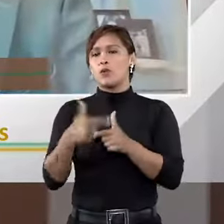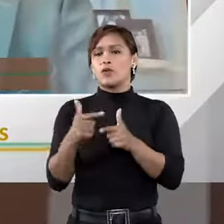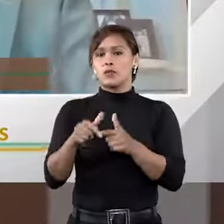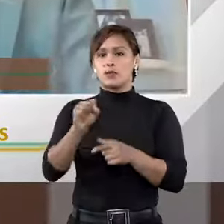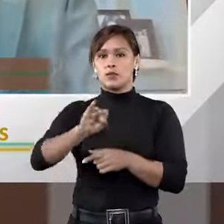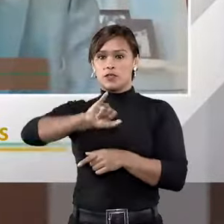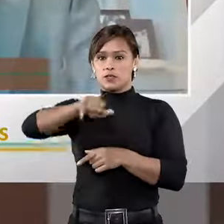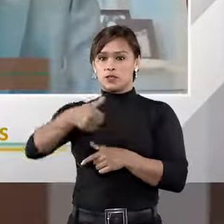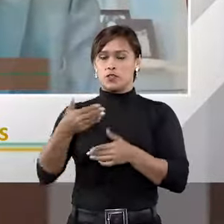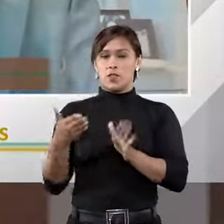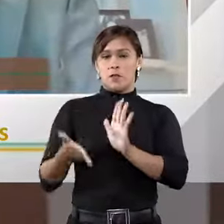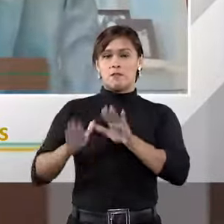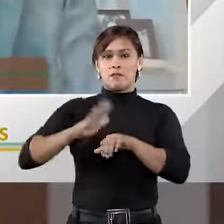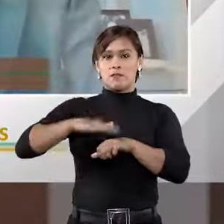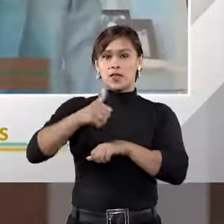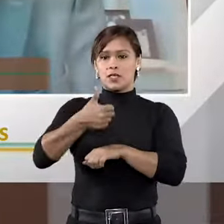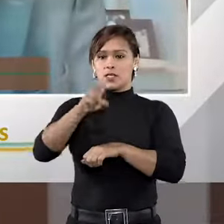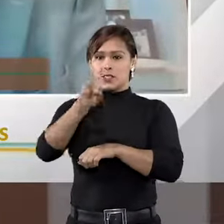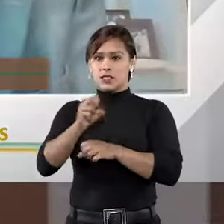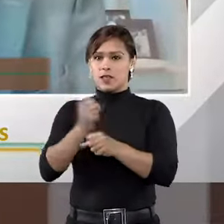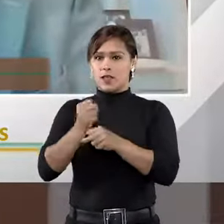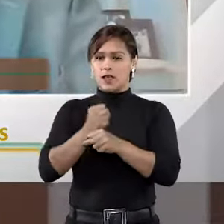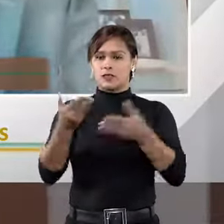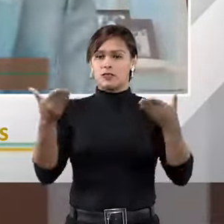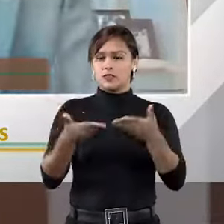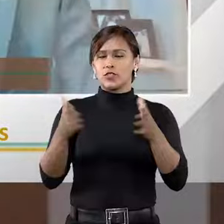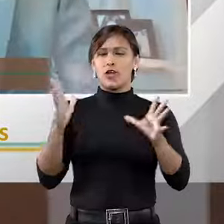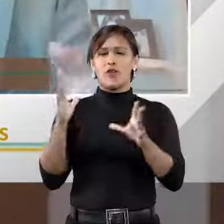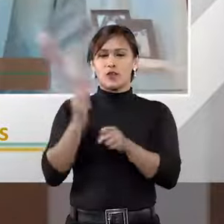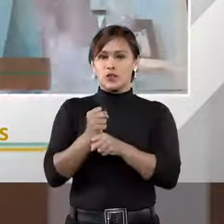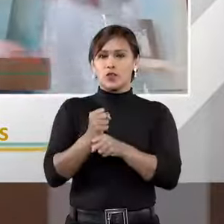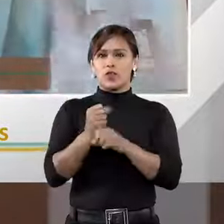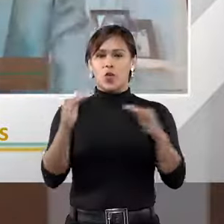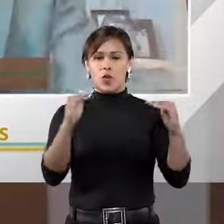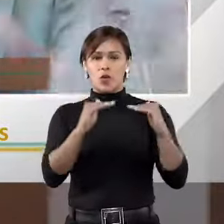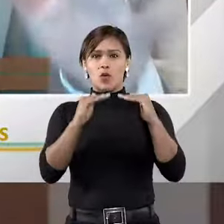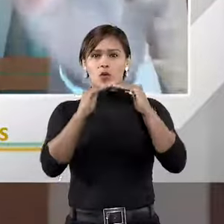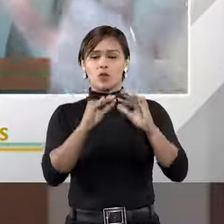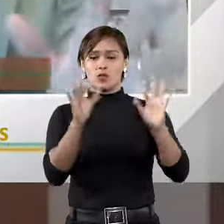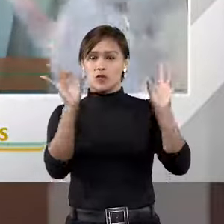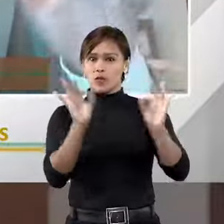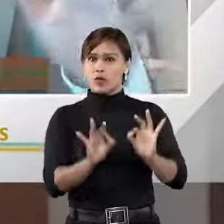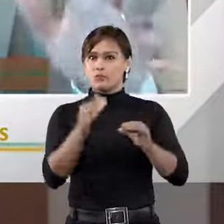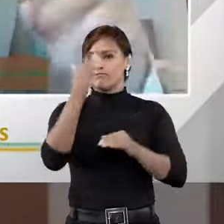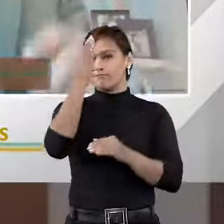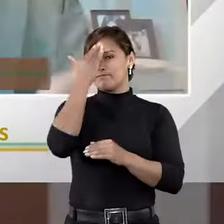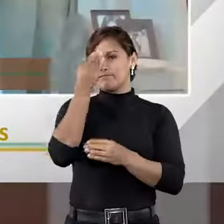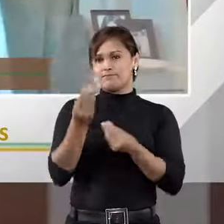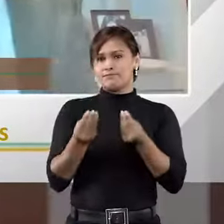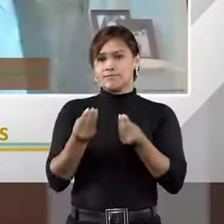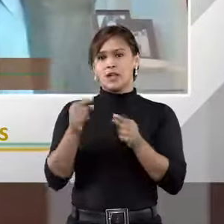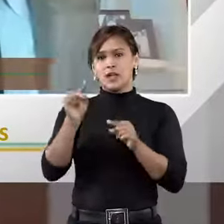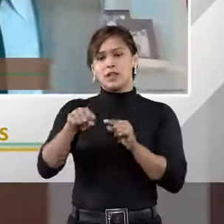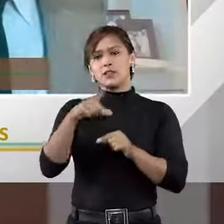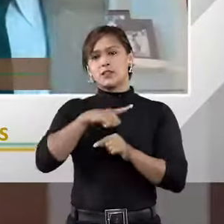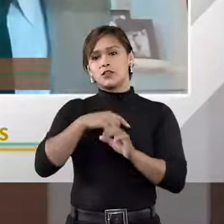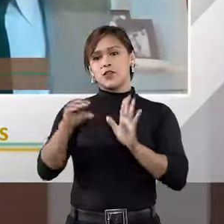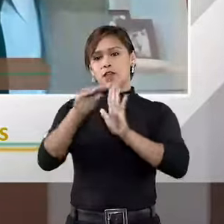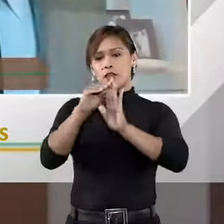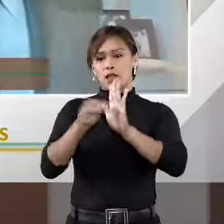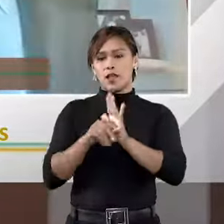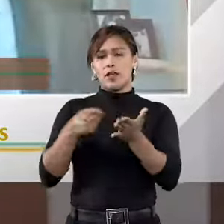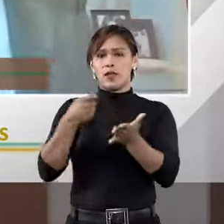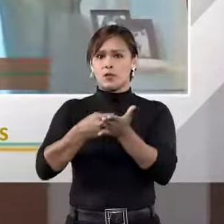STJ, há mais de 15 anos, acho que já deu uns 15 anos, consolidou o corretíssimo entendimento de que se eu tiver cláusula